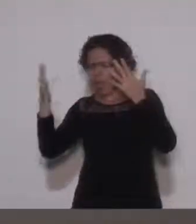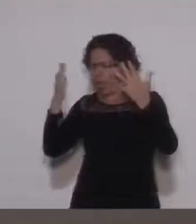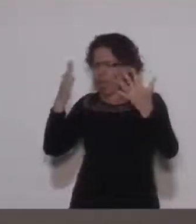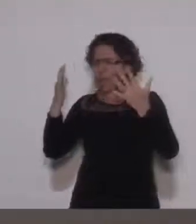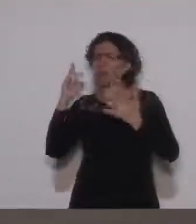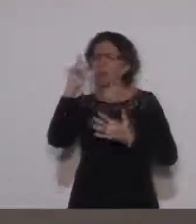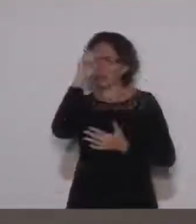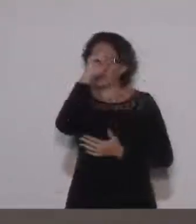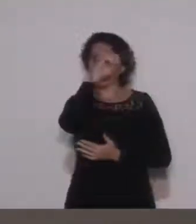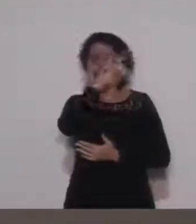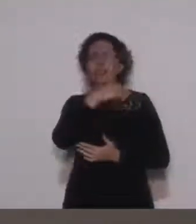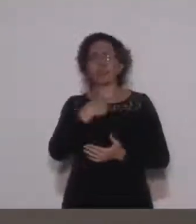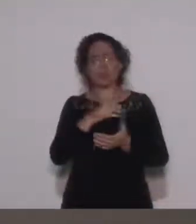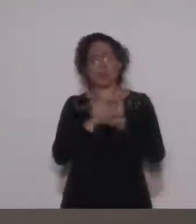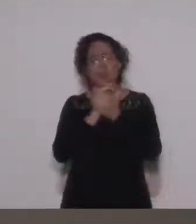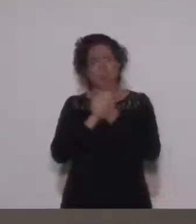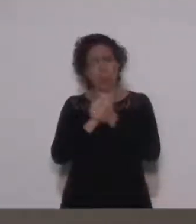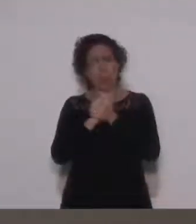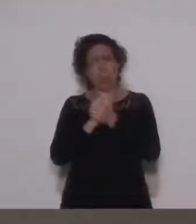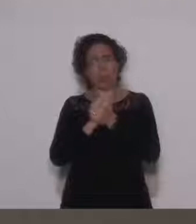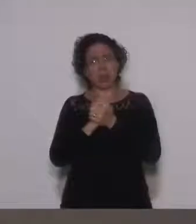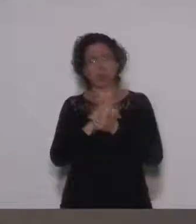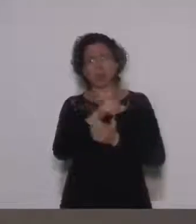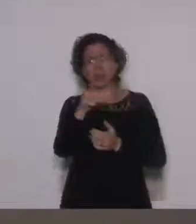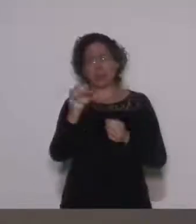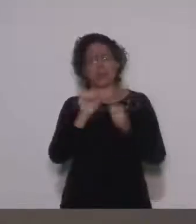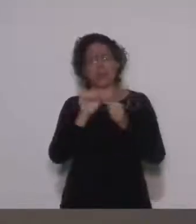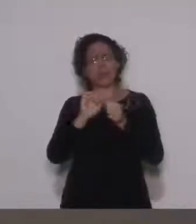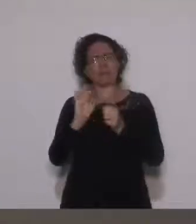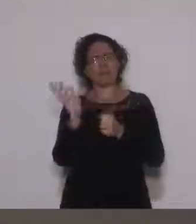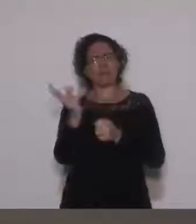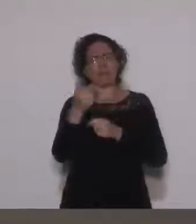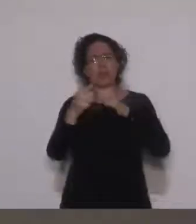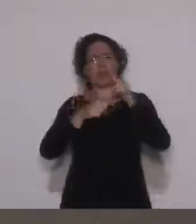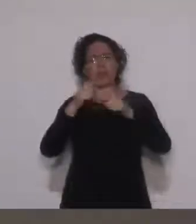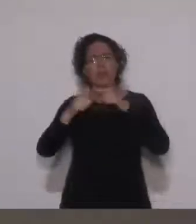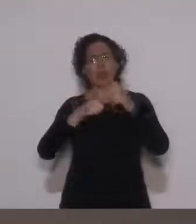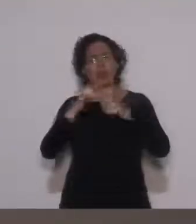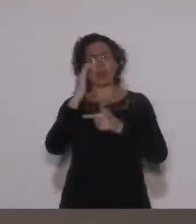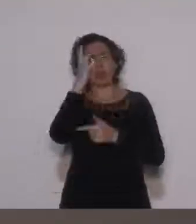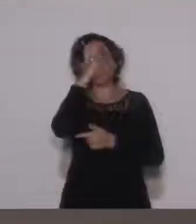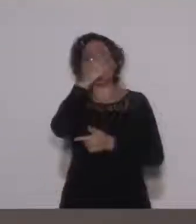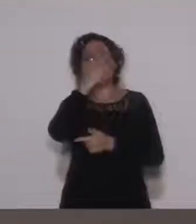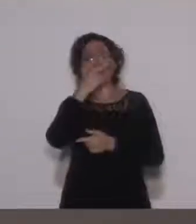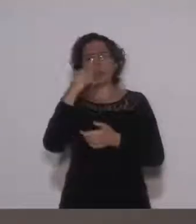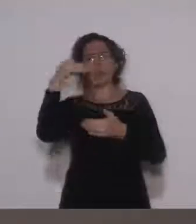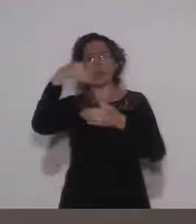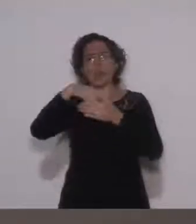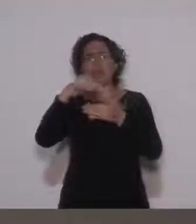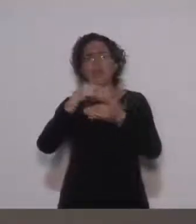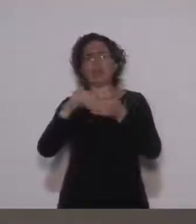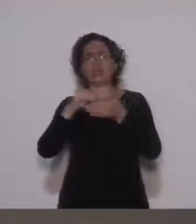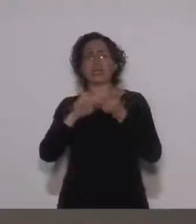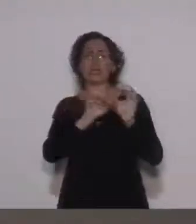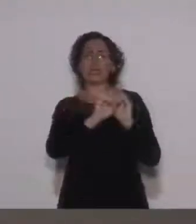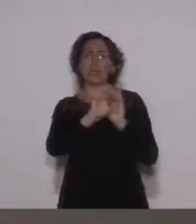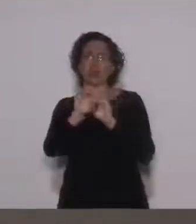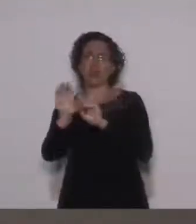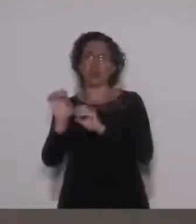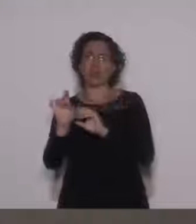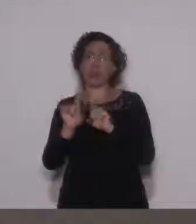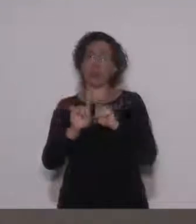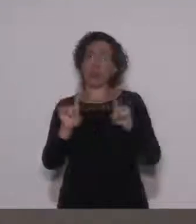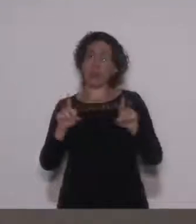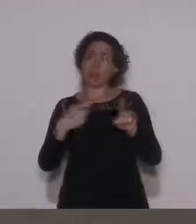eu parabenizo vocês pelo belíssimo trabalho que vocês têm desempenhado na Secretaria de Educação. Agora,